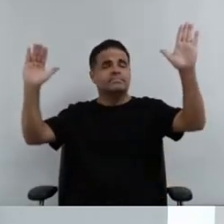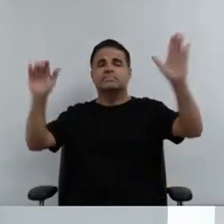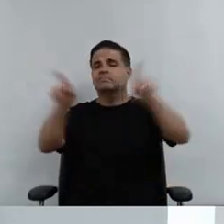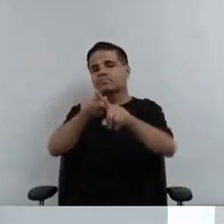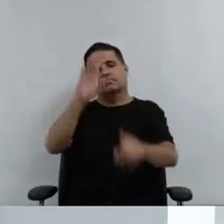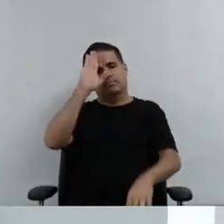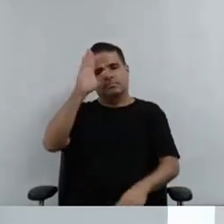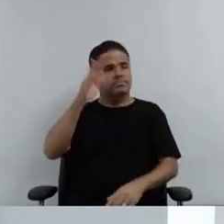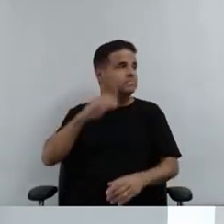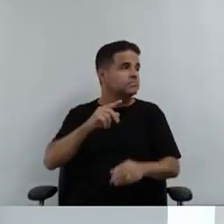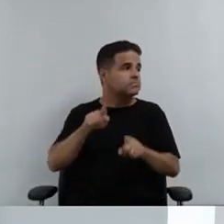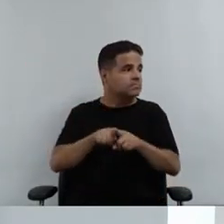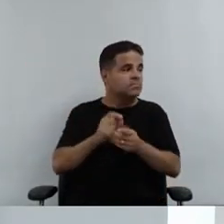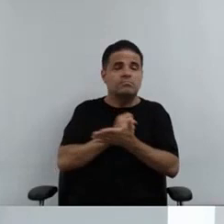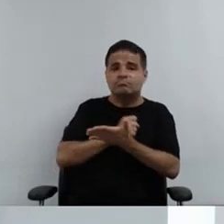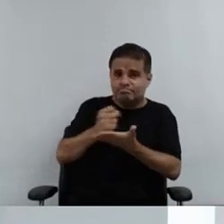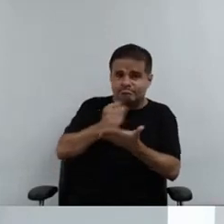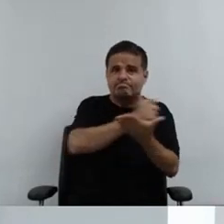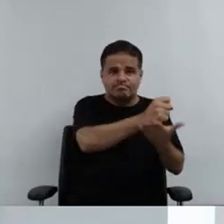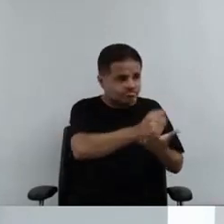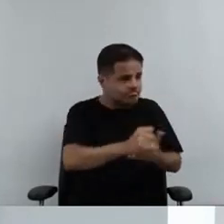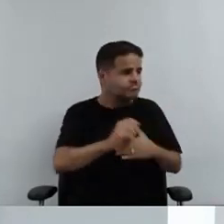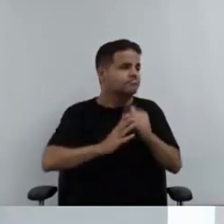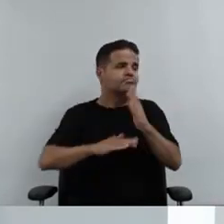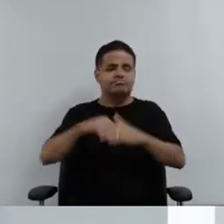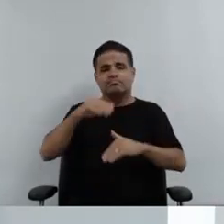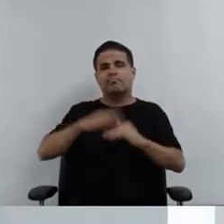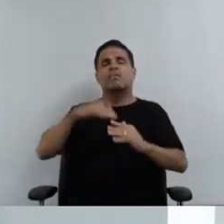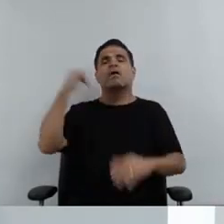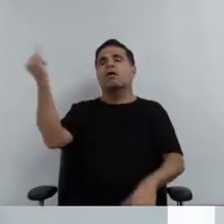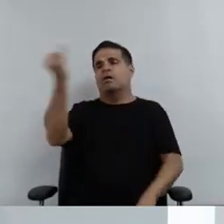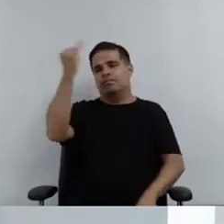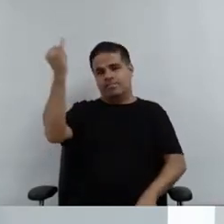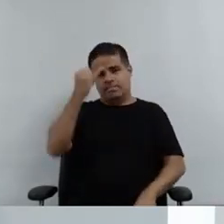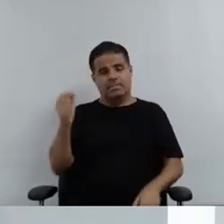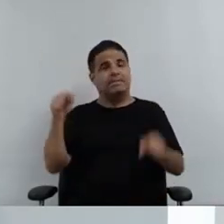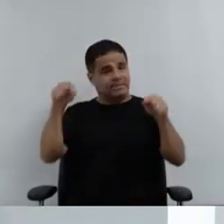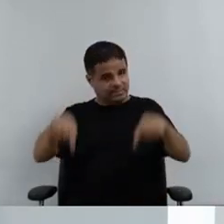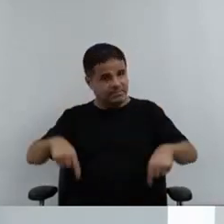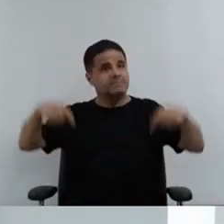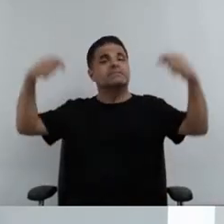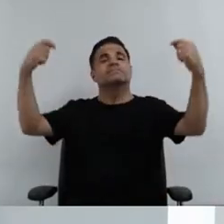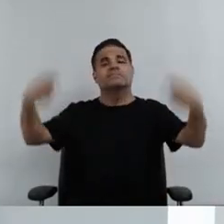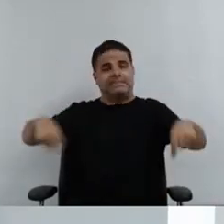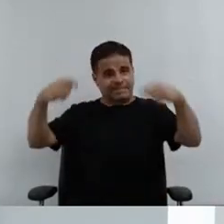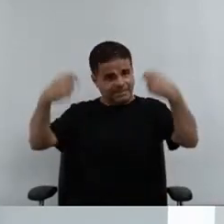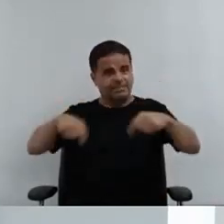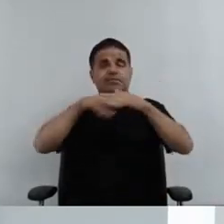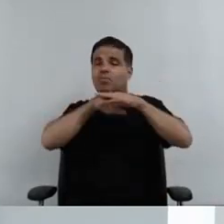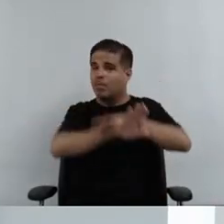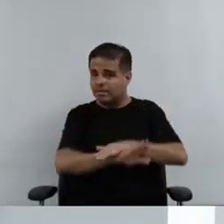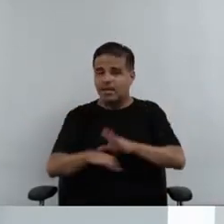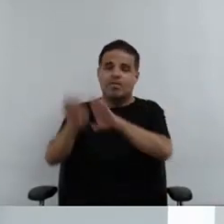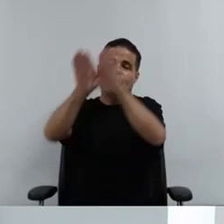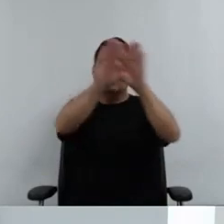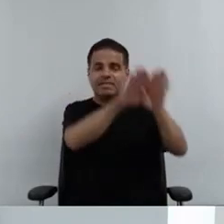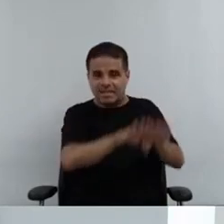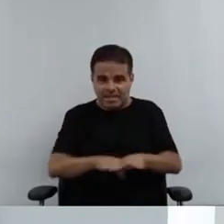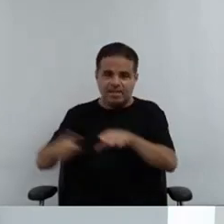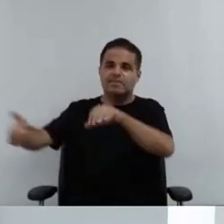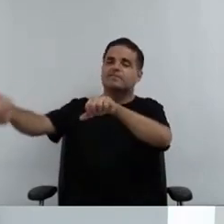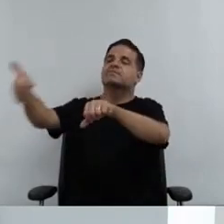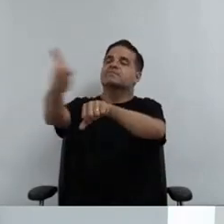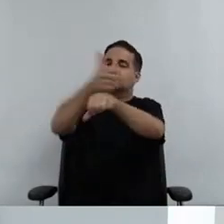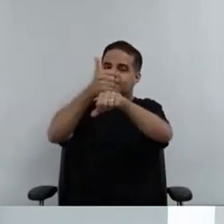dos vencimentos, que é algo extremamente importante, necessário, tem que guardar igualdade com as